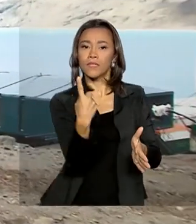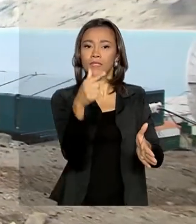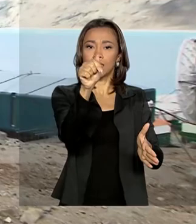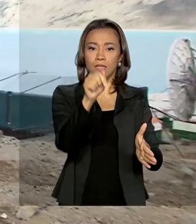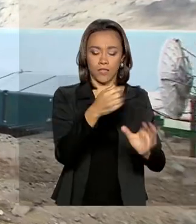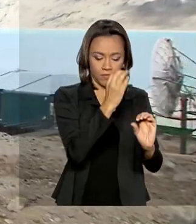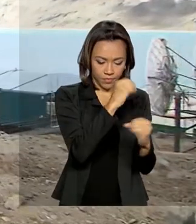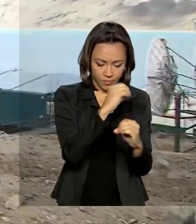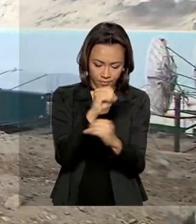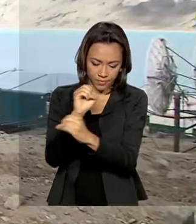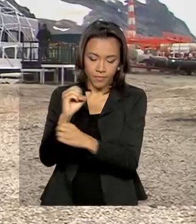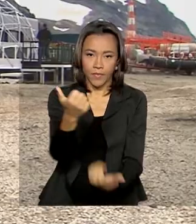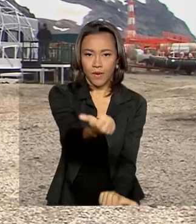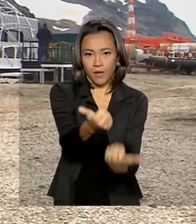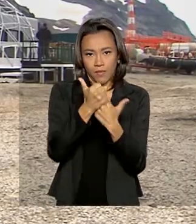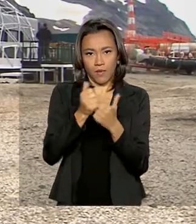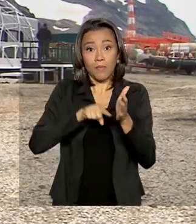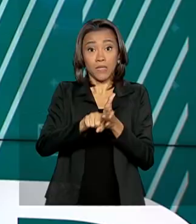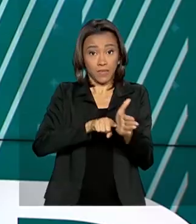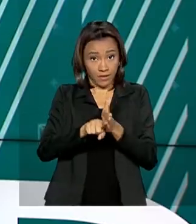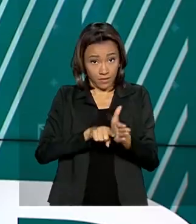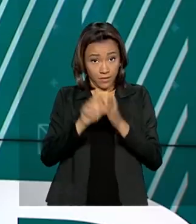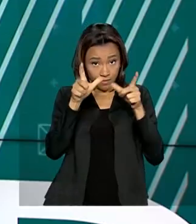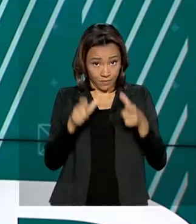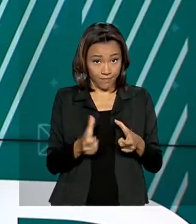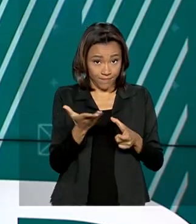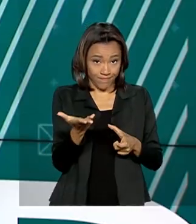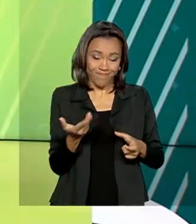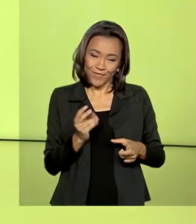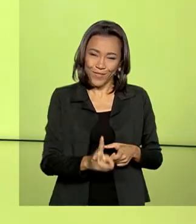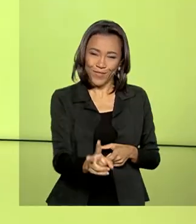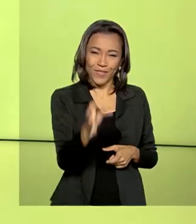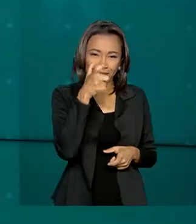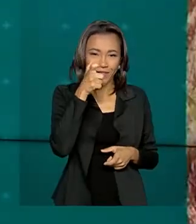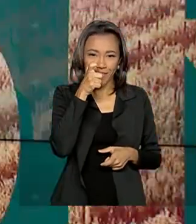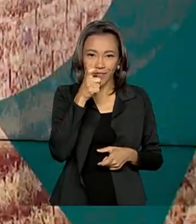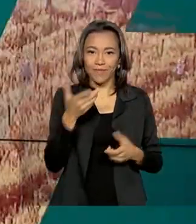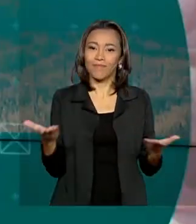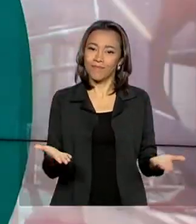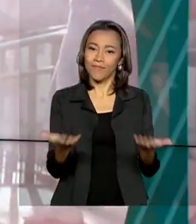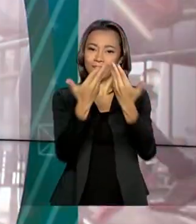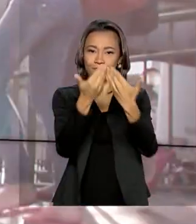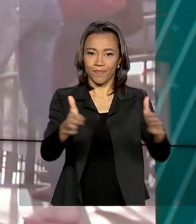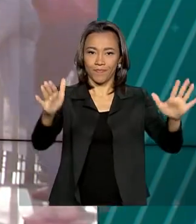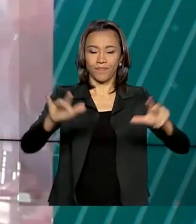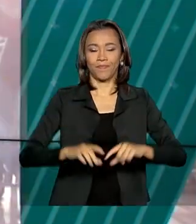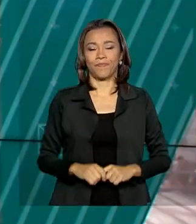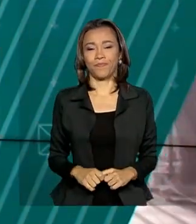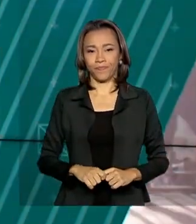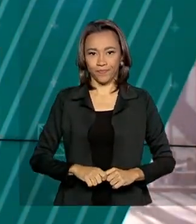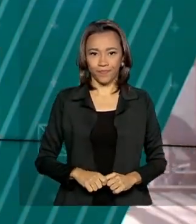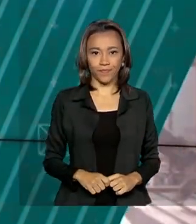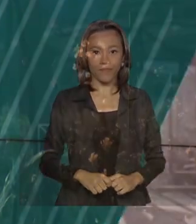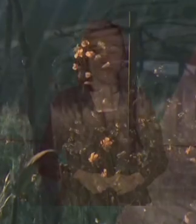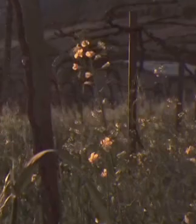para ajudar nas pesquisas do continente gelado. Fique com a gente, o Brasil em dia já está no ar.